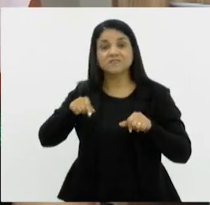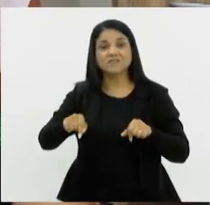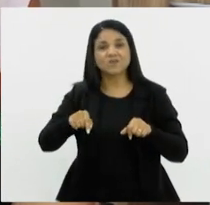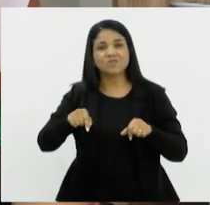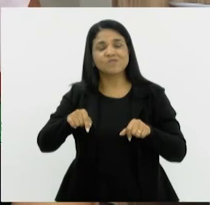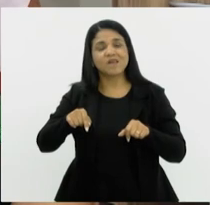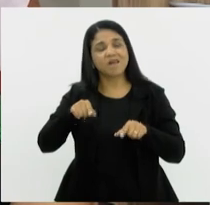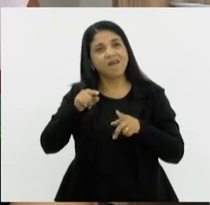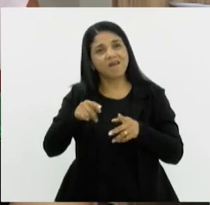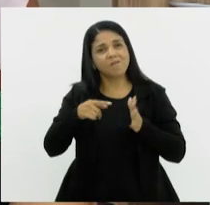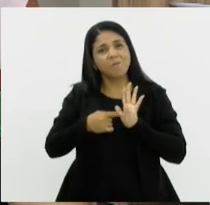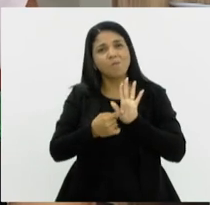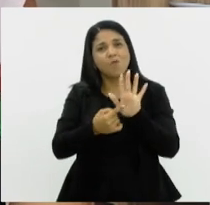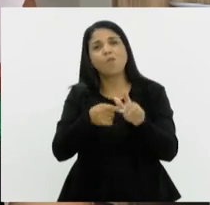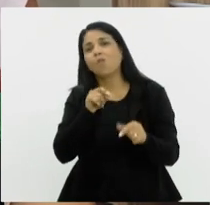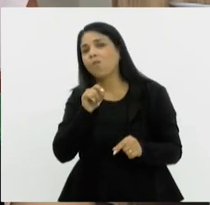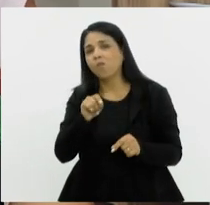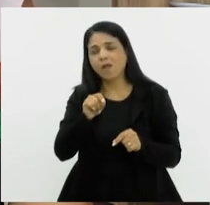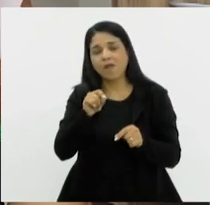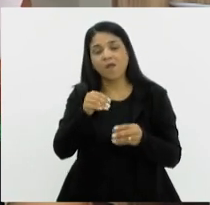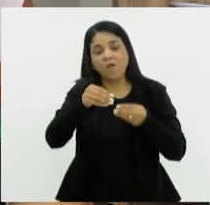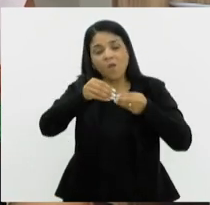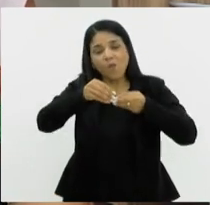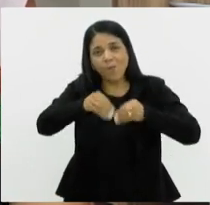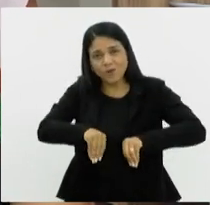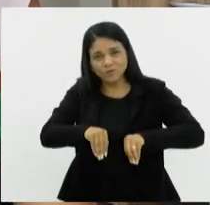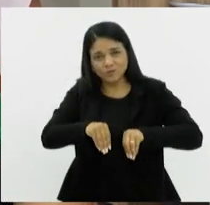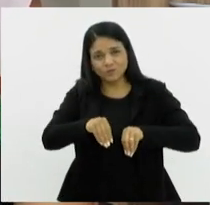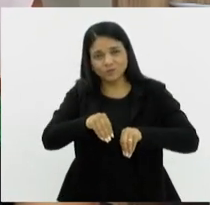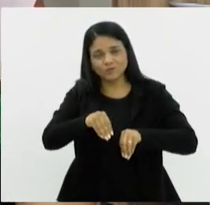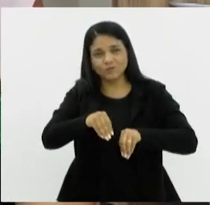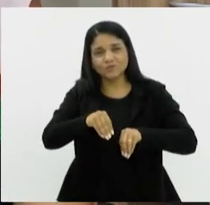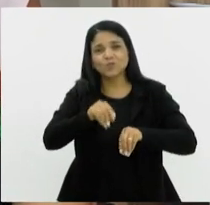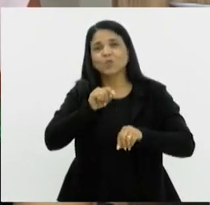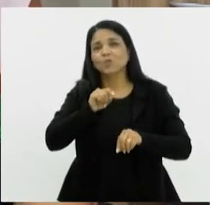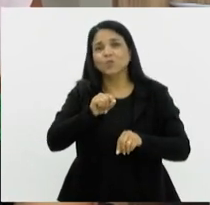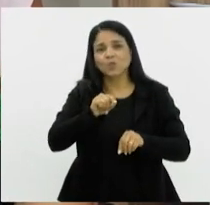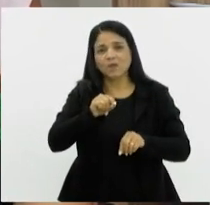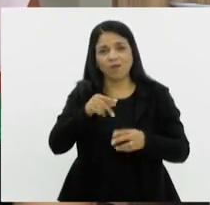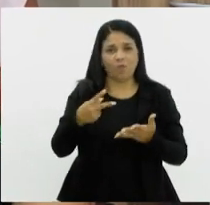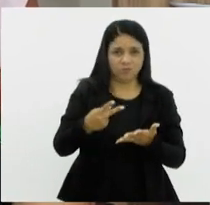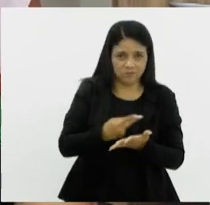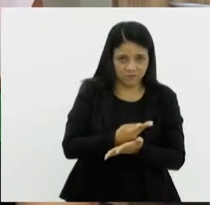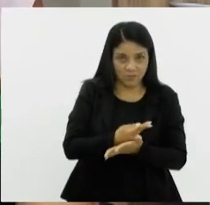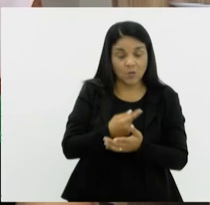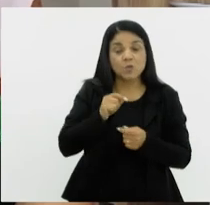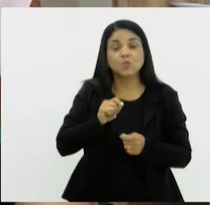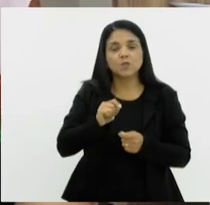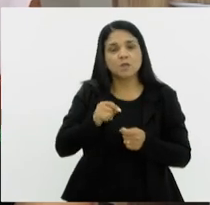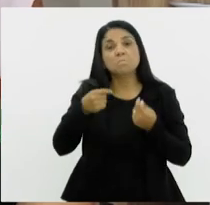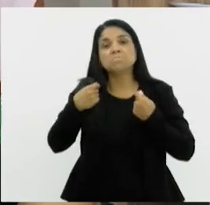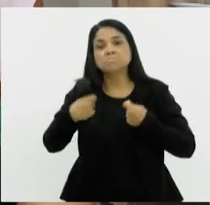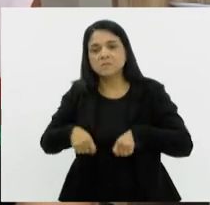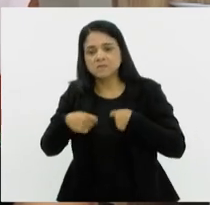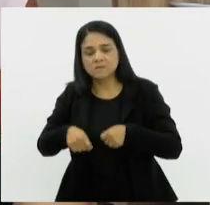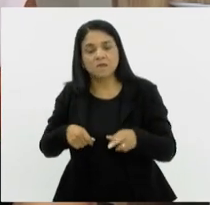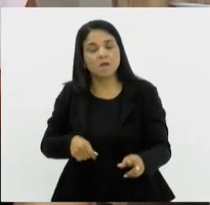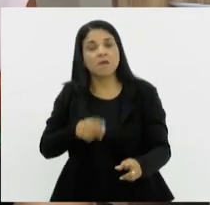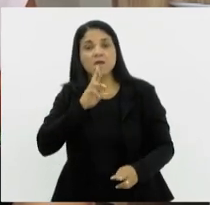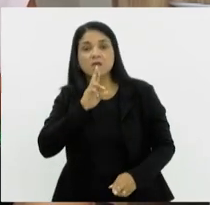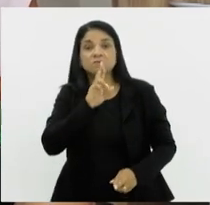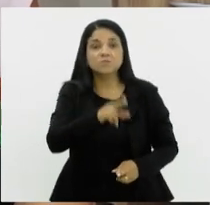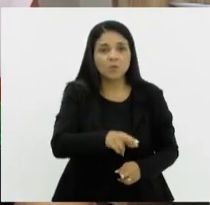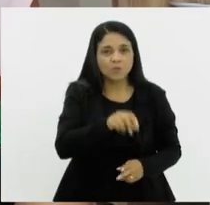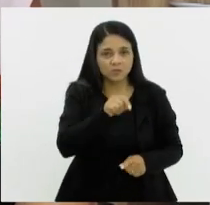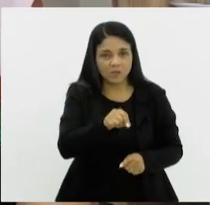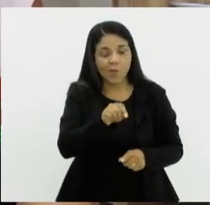do dano e do que a gente precisa de resposta e de